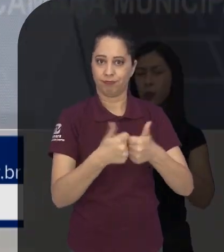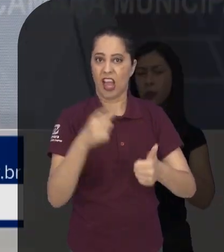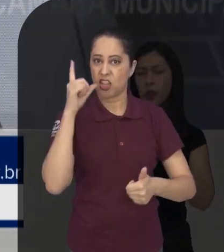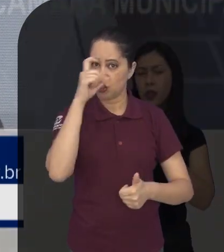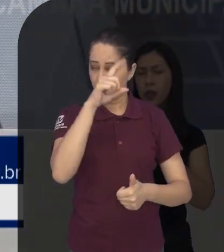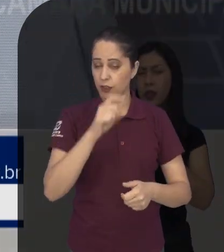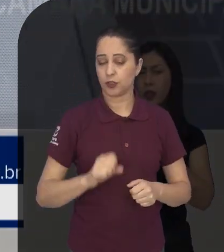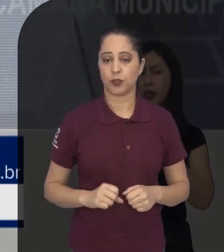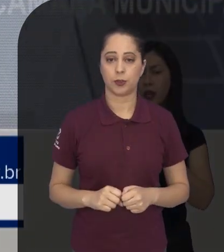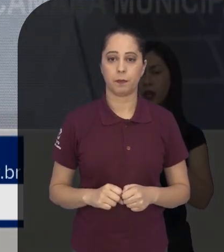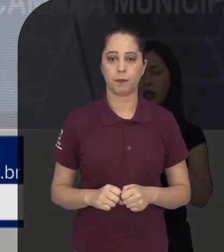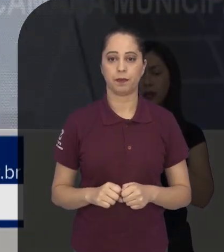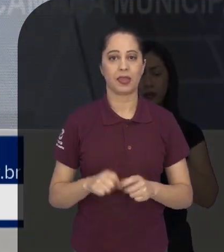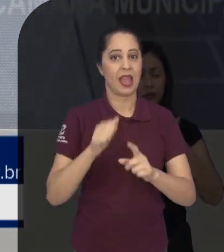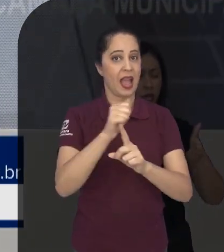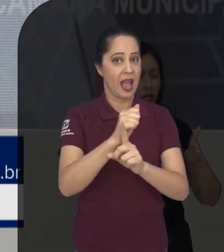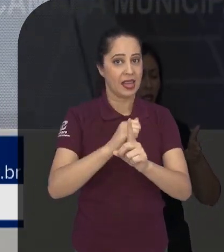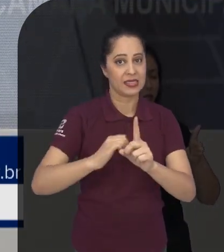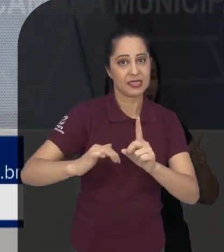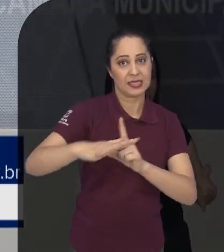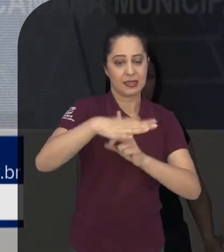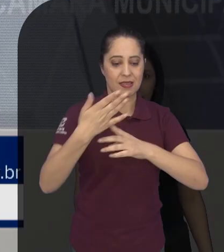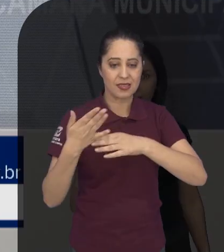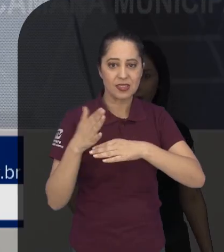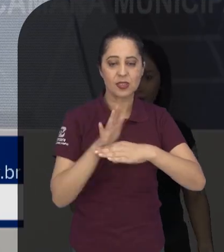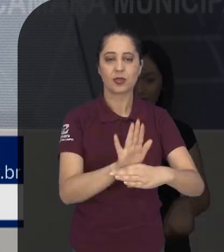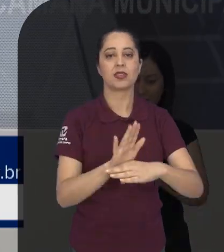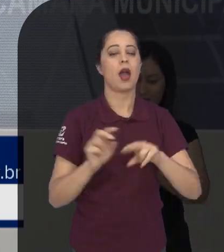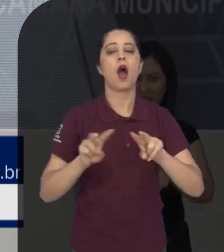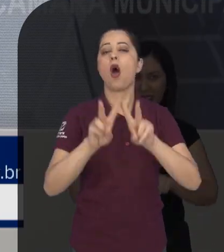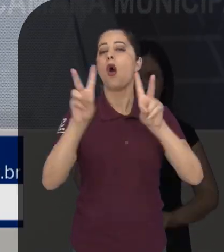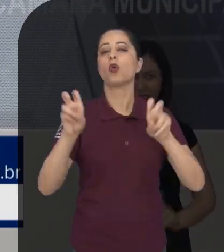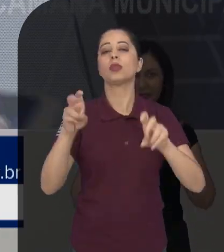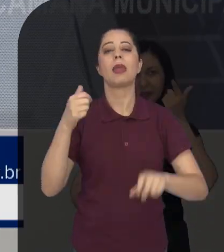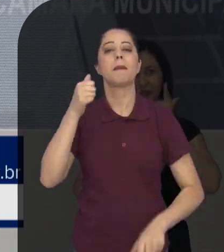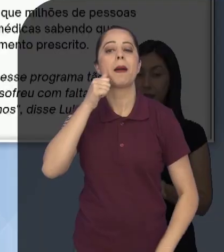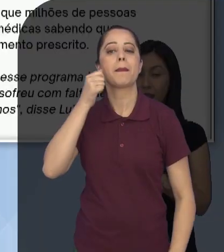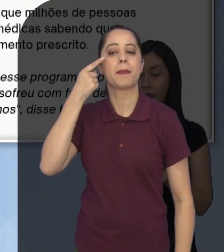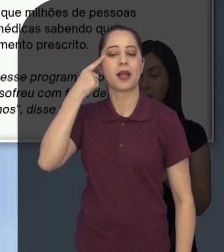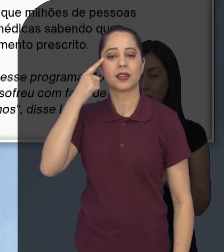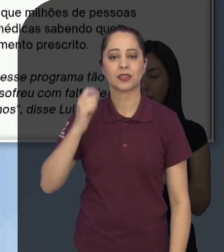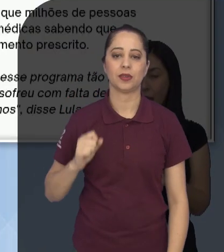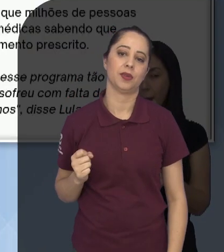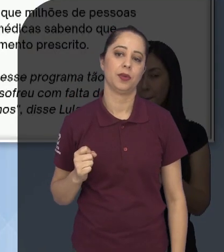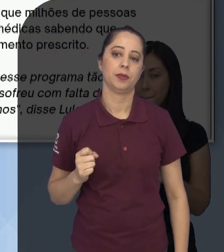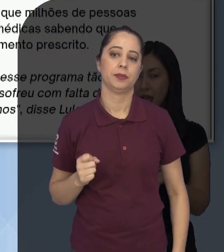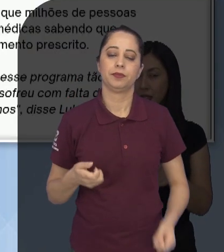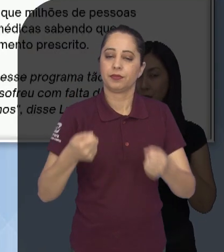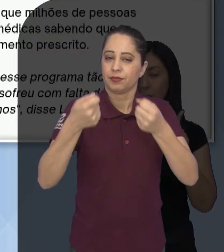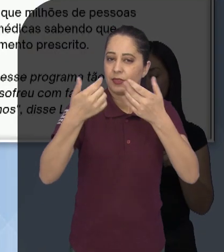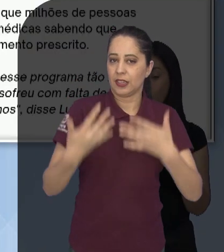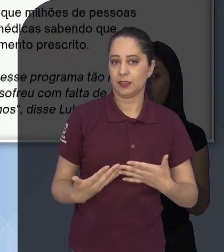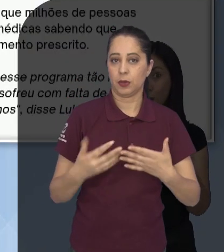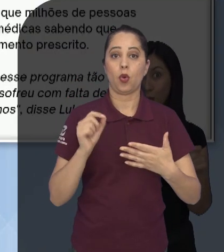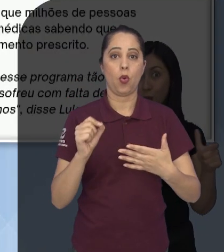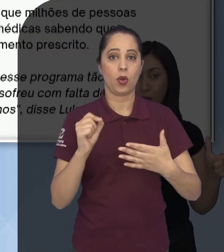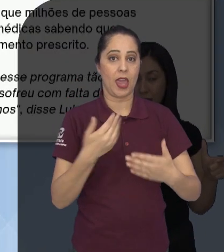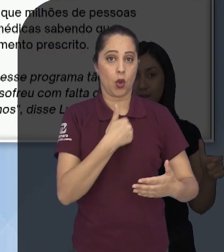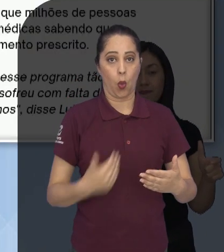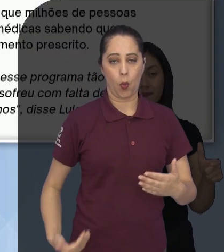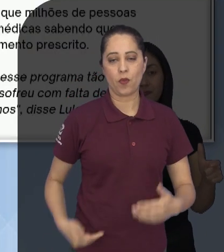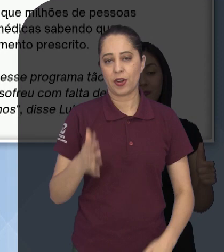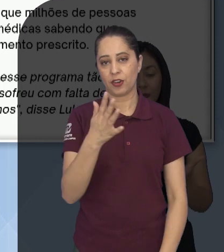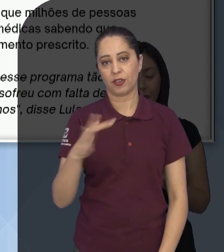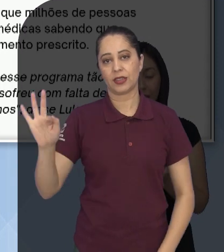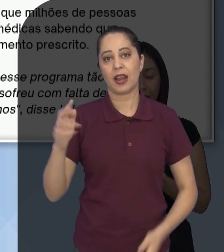E a assistência social na saúde foi o tema abordado pela vereadora Amélia Naomi, que destacou o retorno dos programas do governo